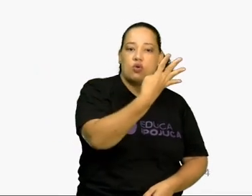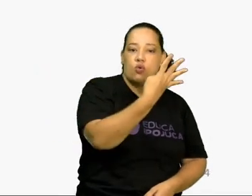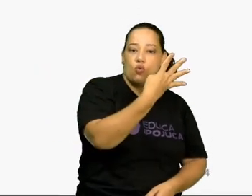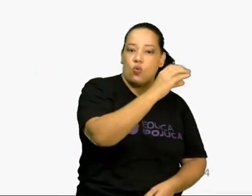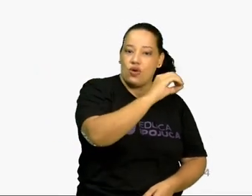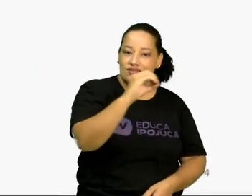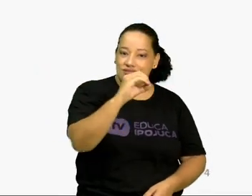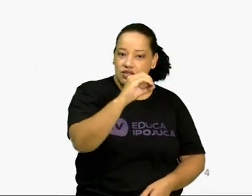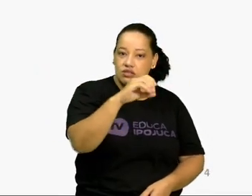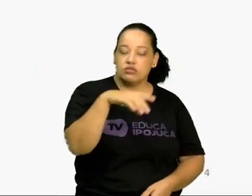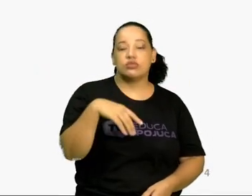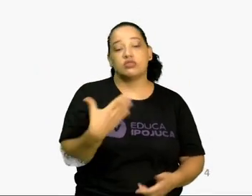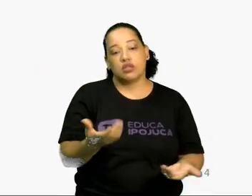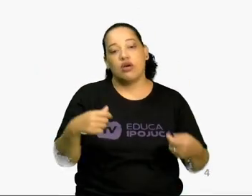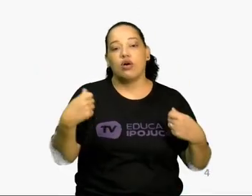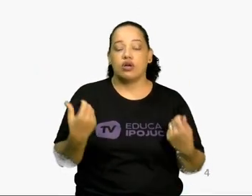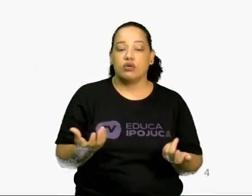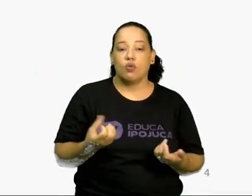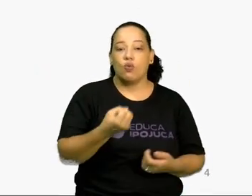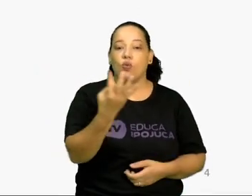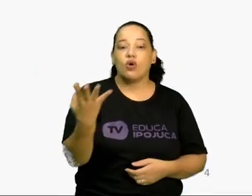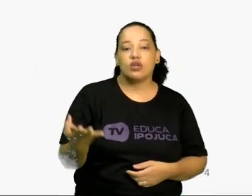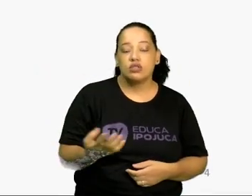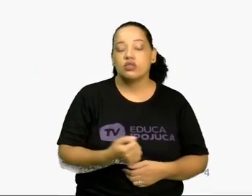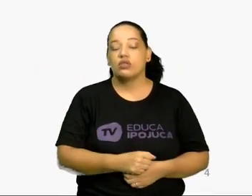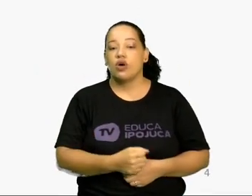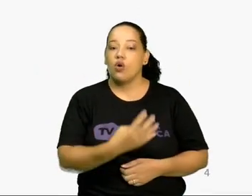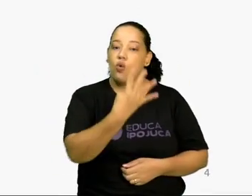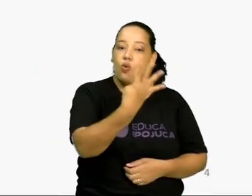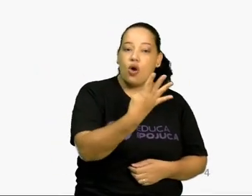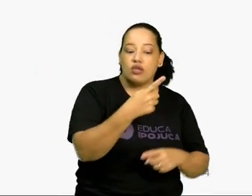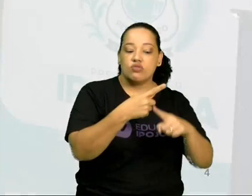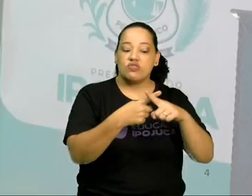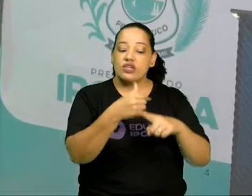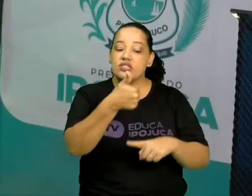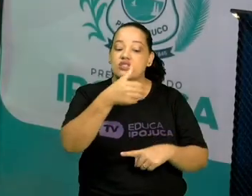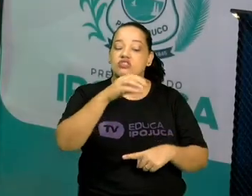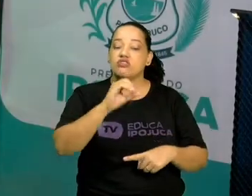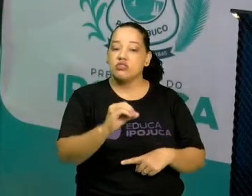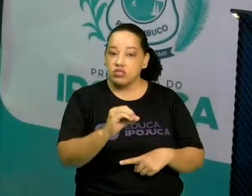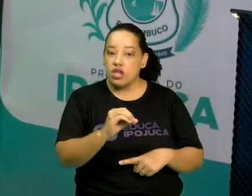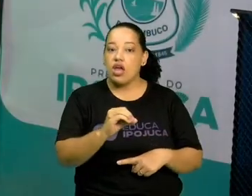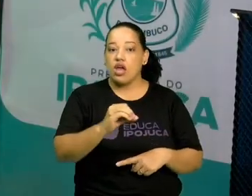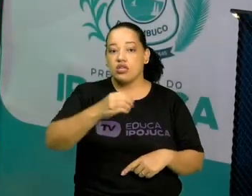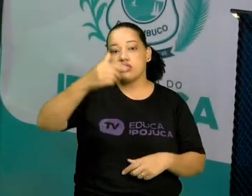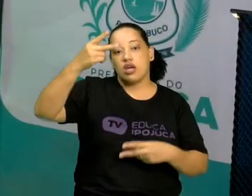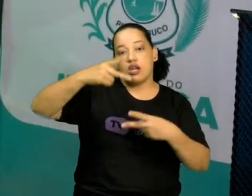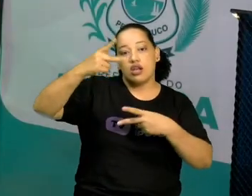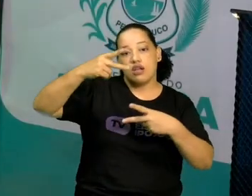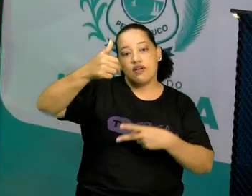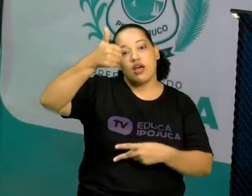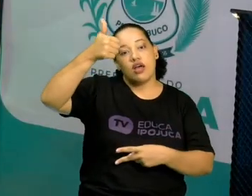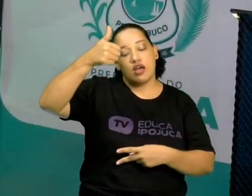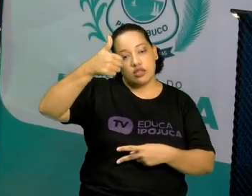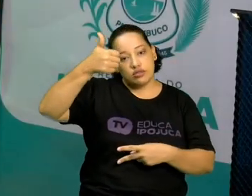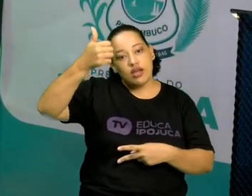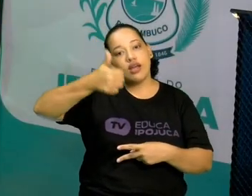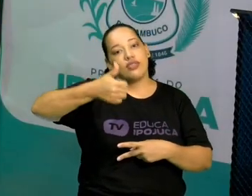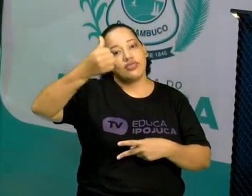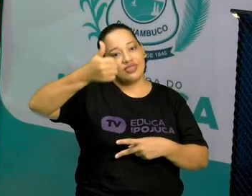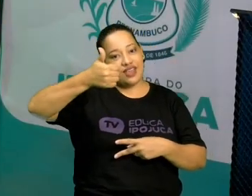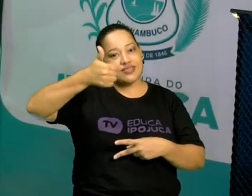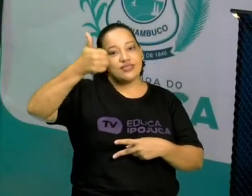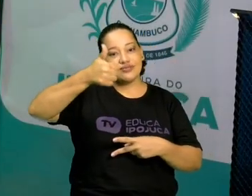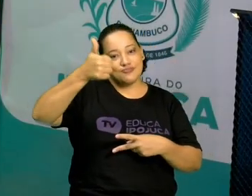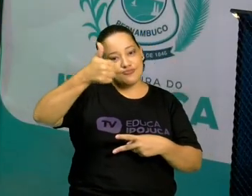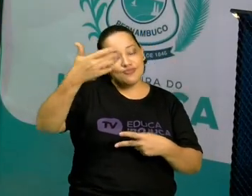ficará 4 vezes 10 elevado à 11ª potência, ou a 11, ok? E